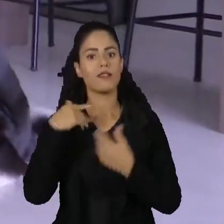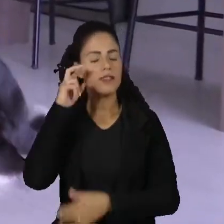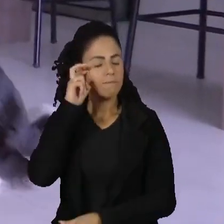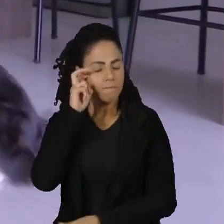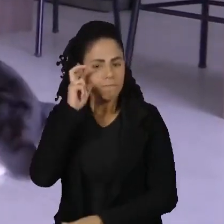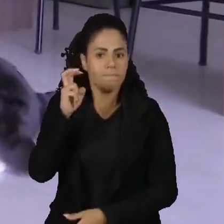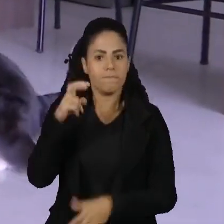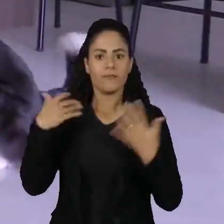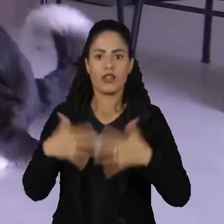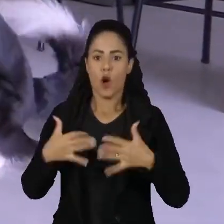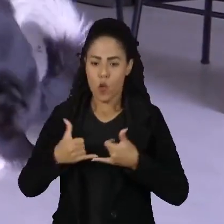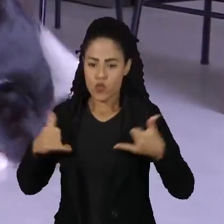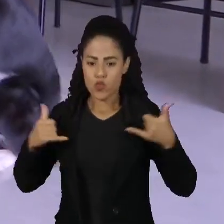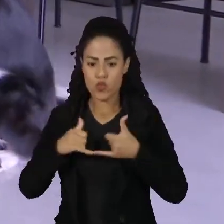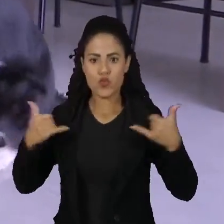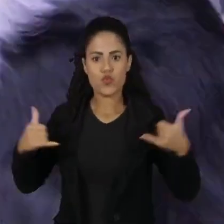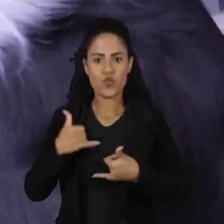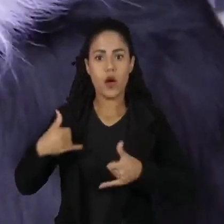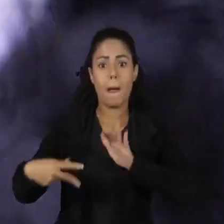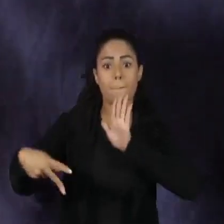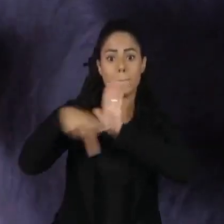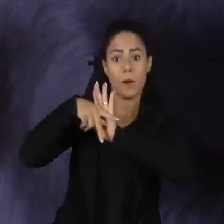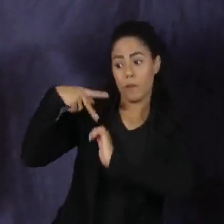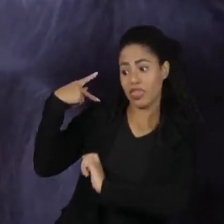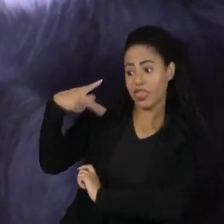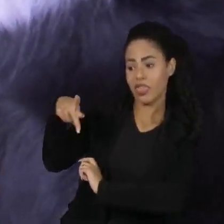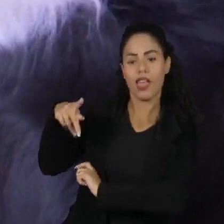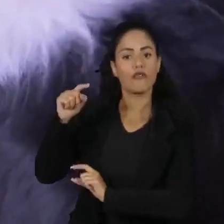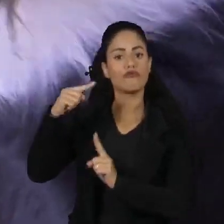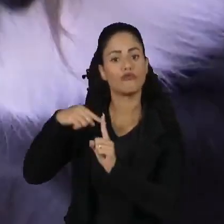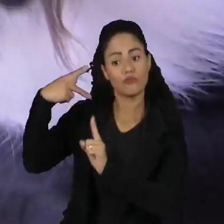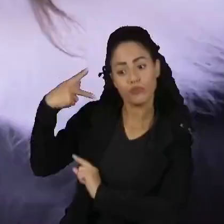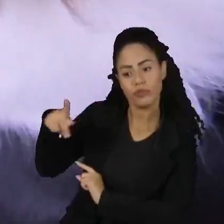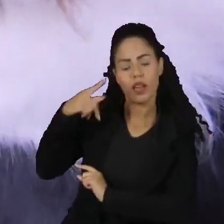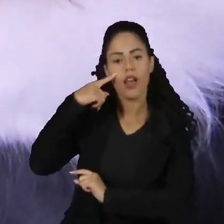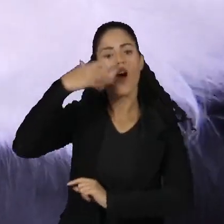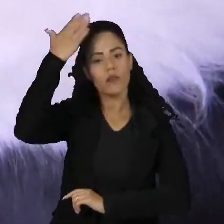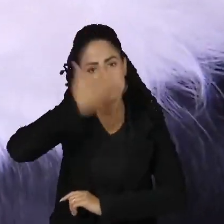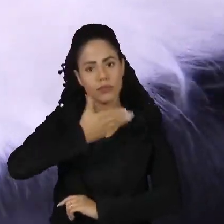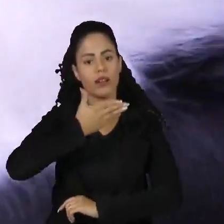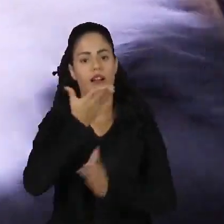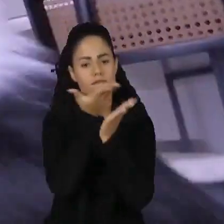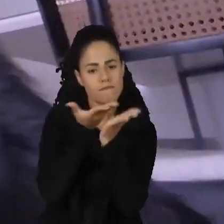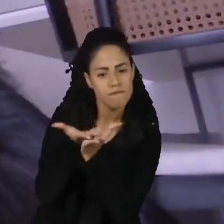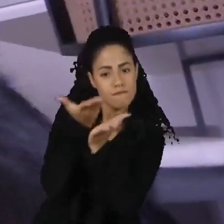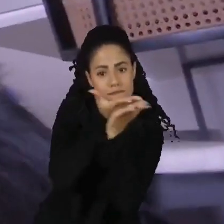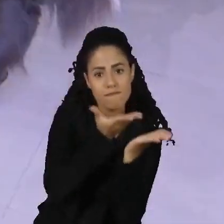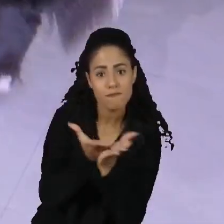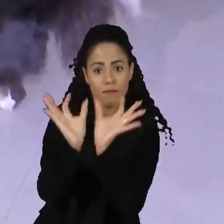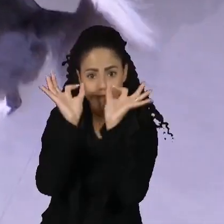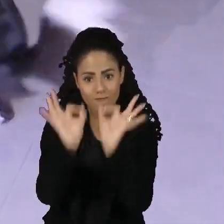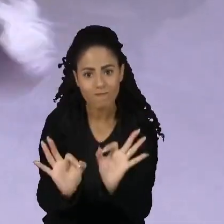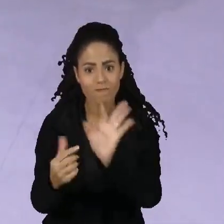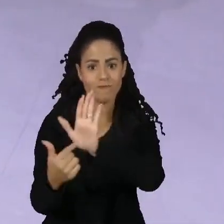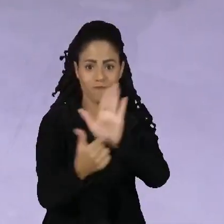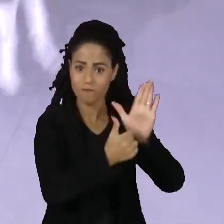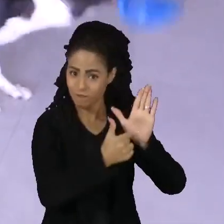Inteligência e energia são marcas fortes da raça, confirmadas agora por um estudo bem representativo.